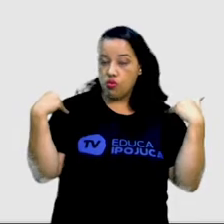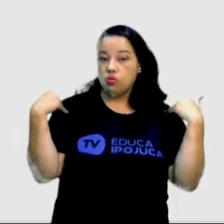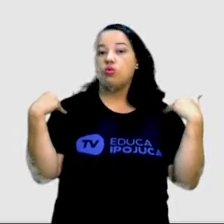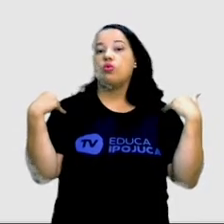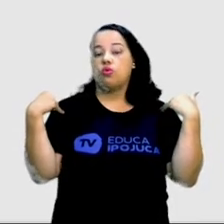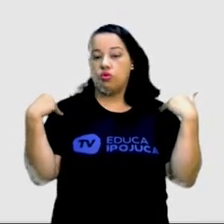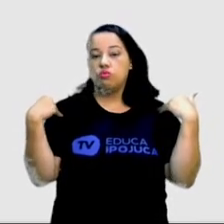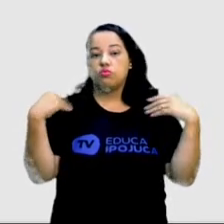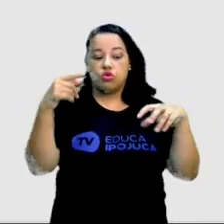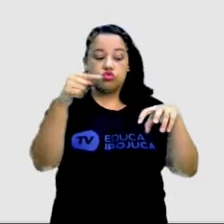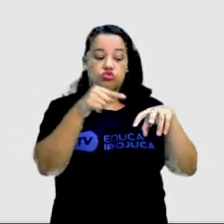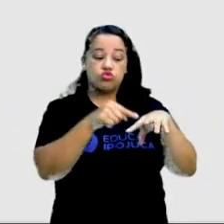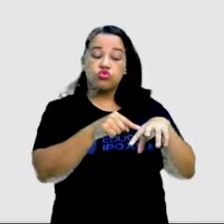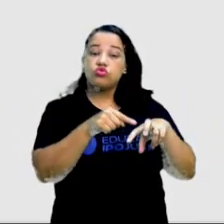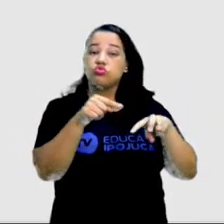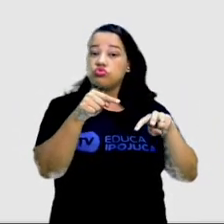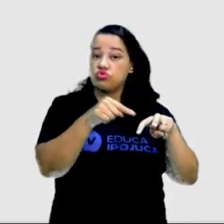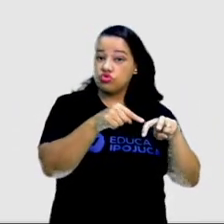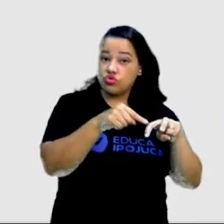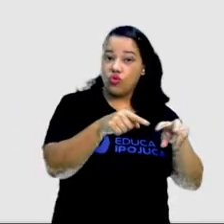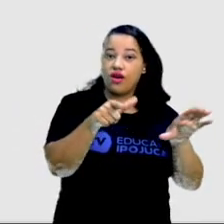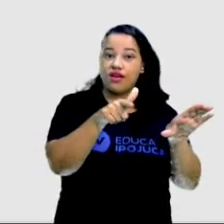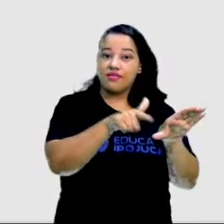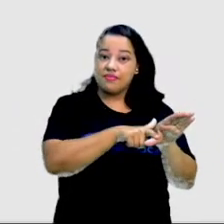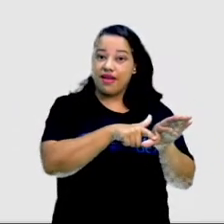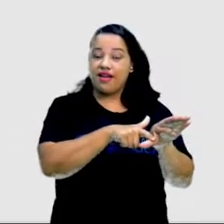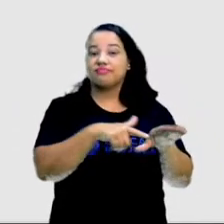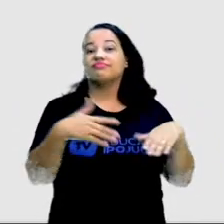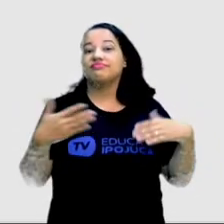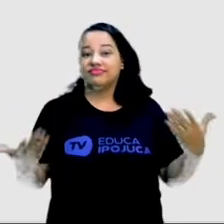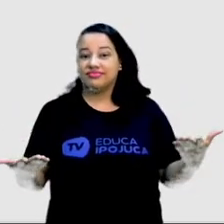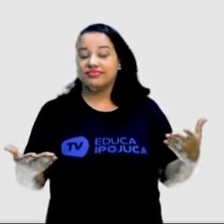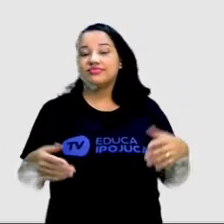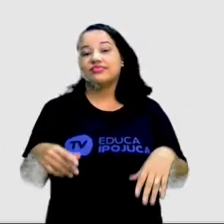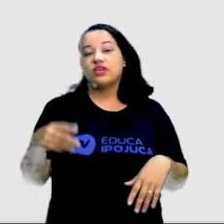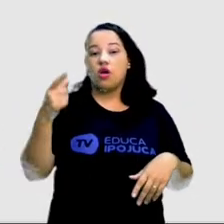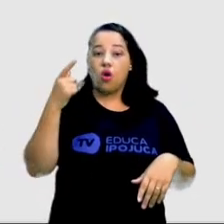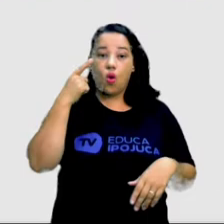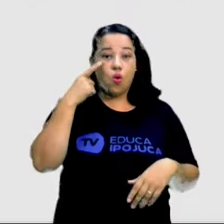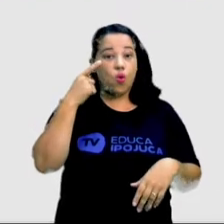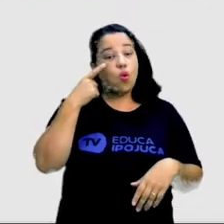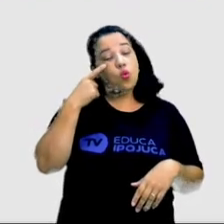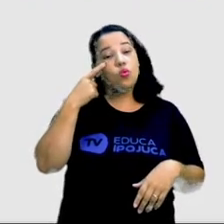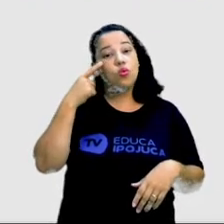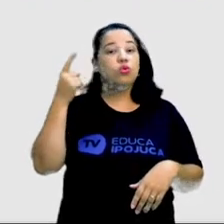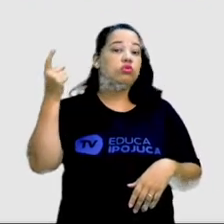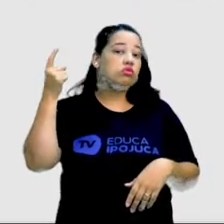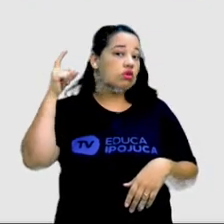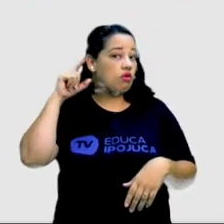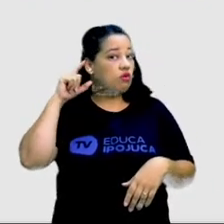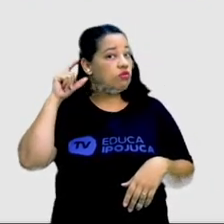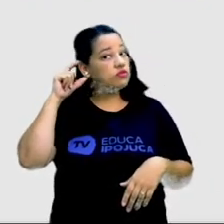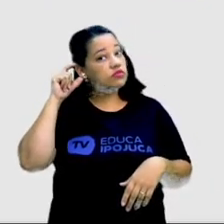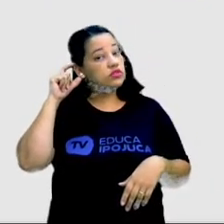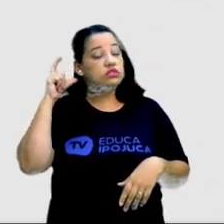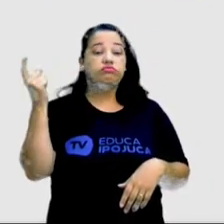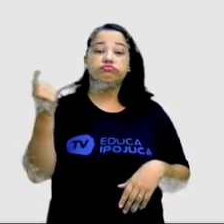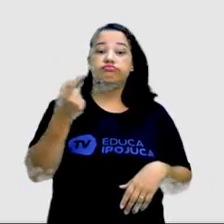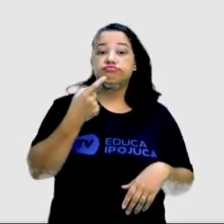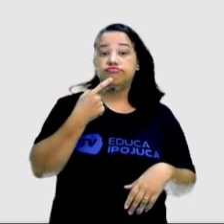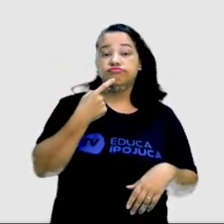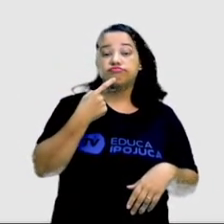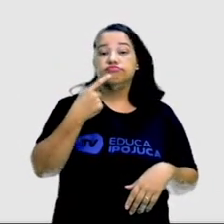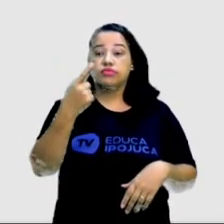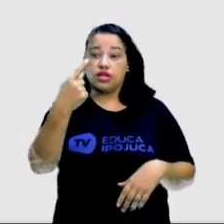ombro, joelho e pé. Joelho e pé. Olhos, ouvidos, boca e nariz.